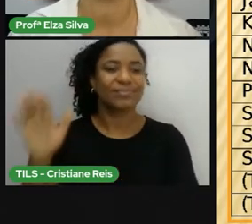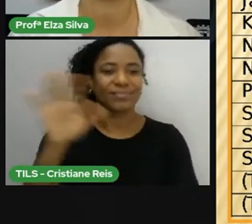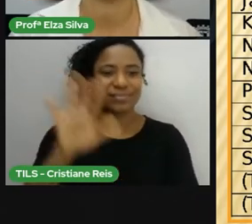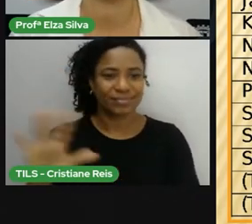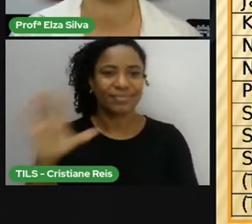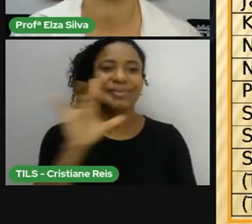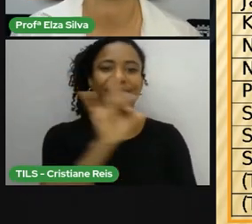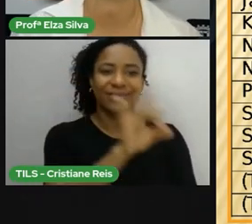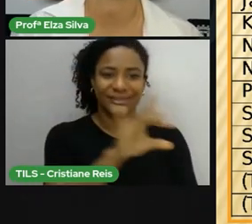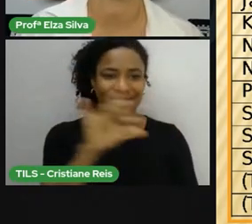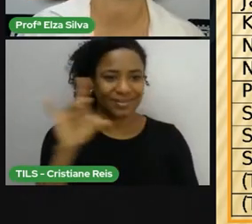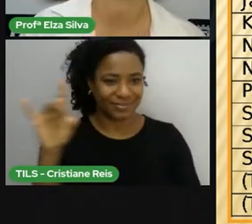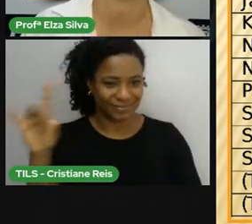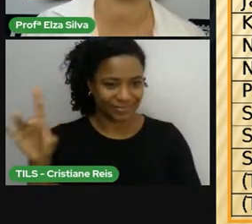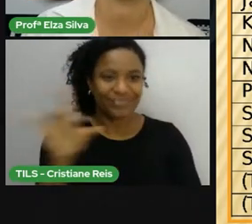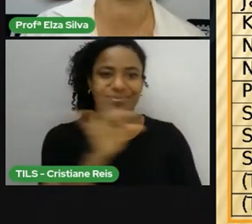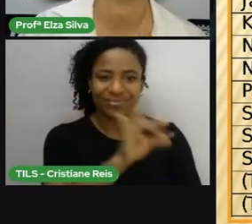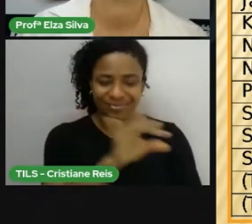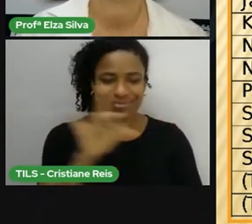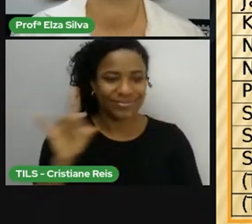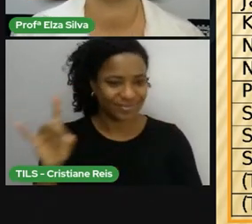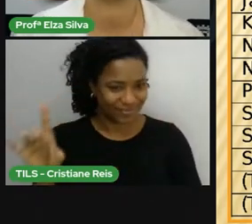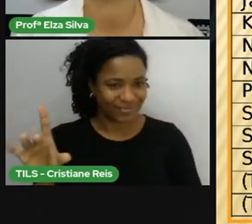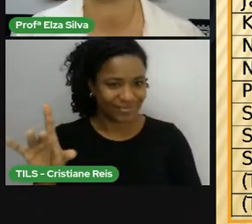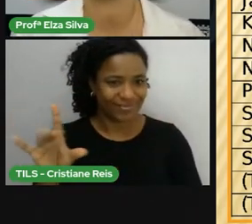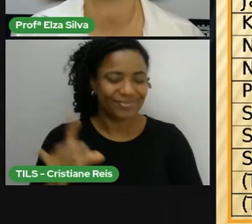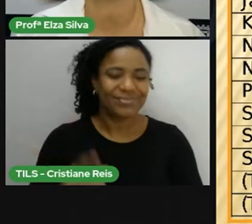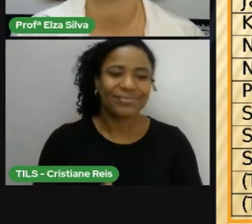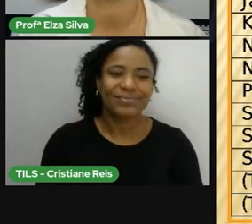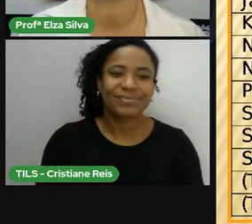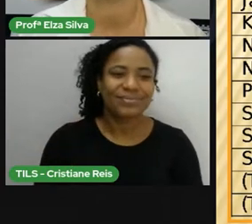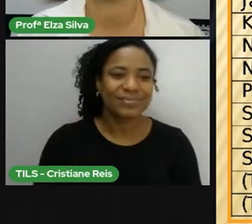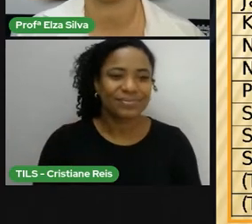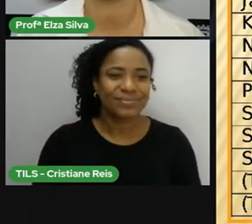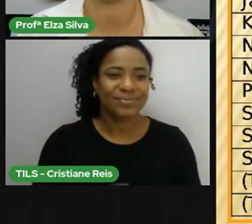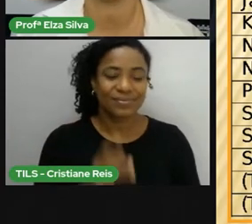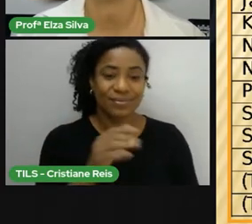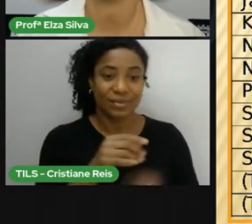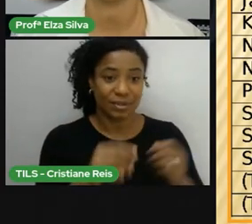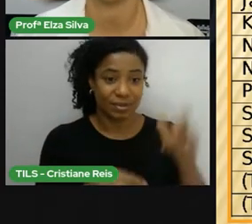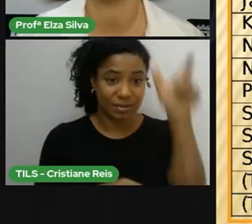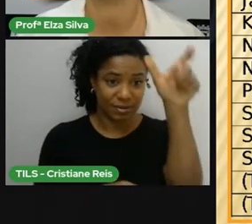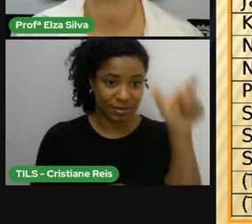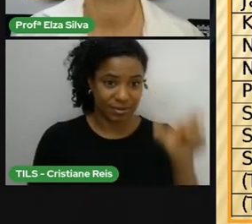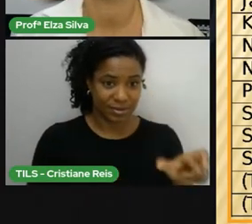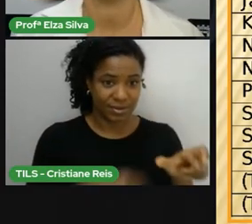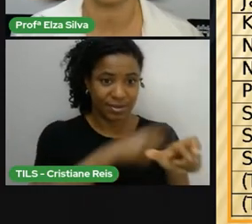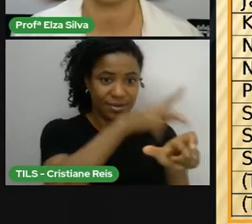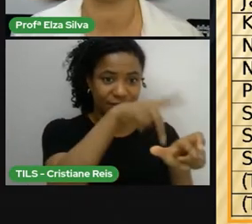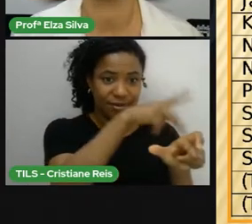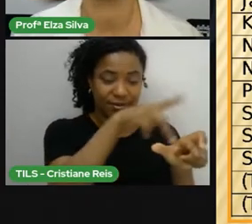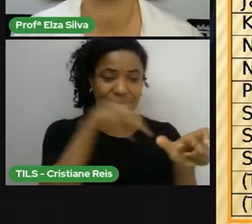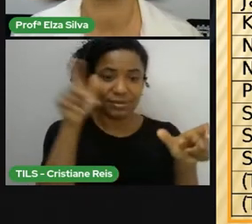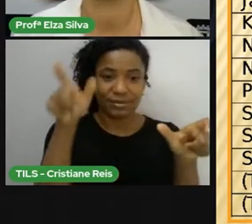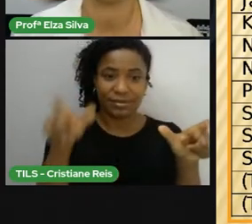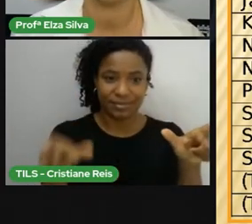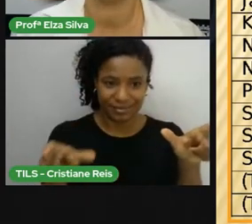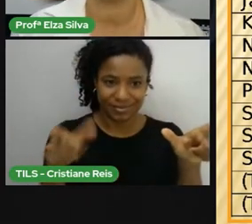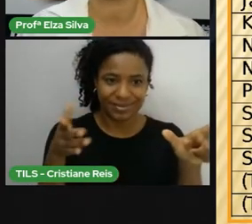correspondentes àqueles que nascem neste país que está lado a lado com ela